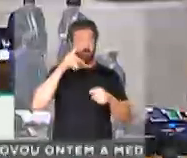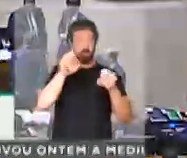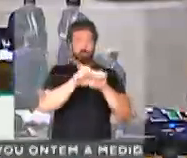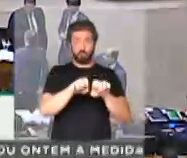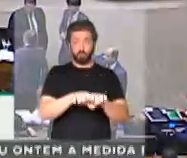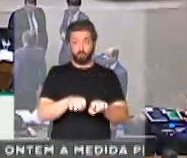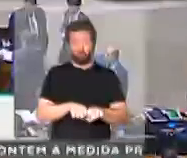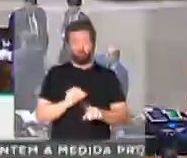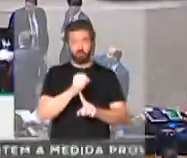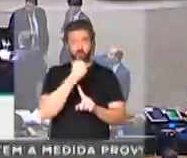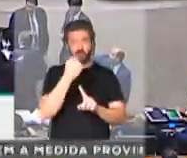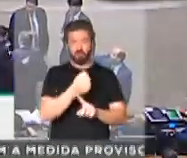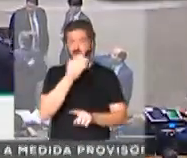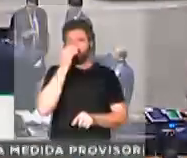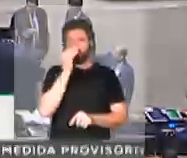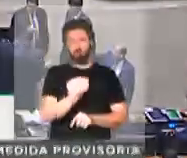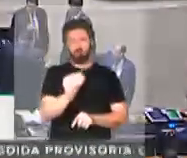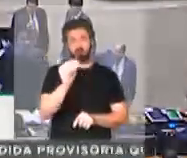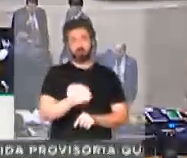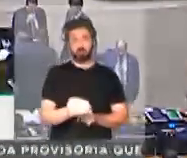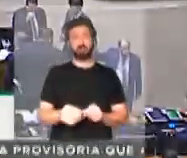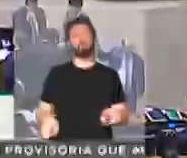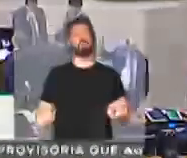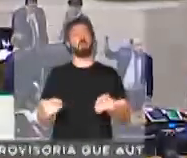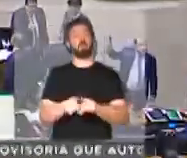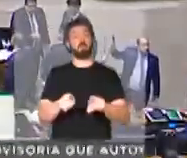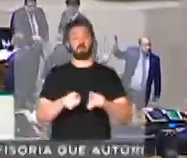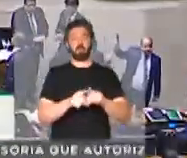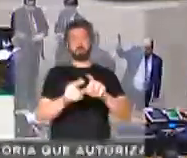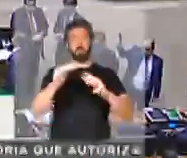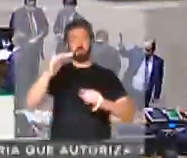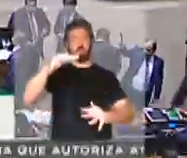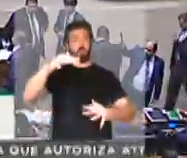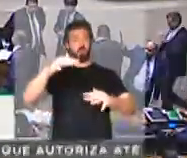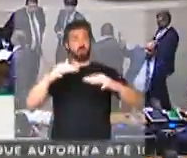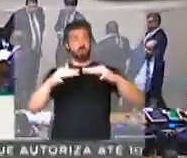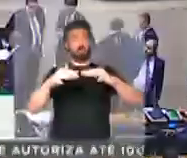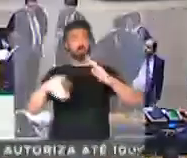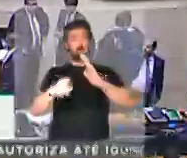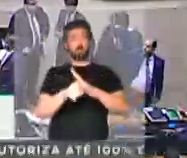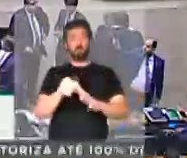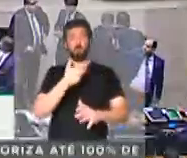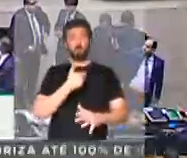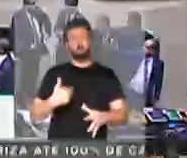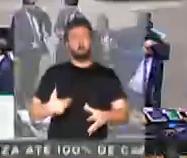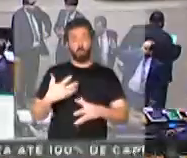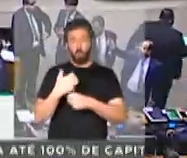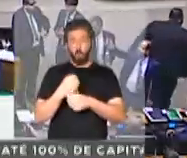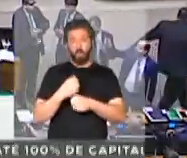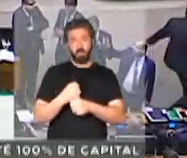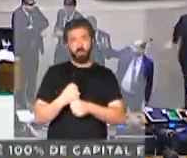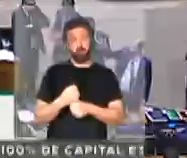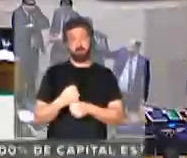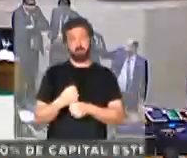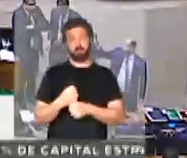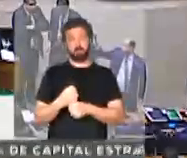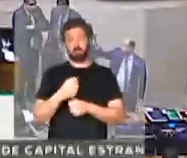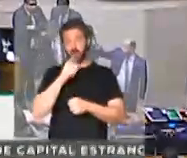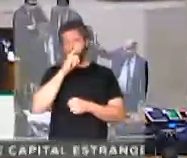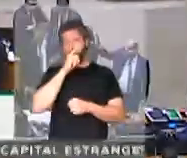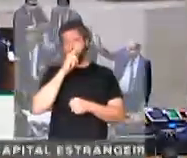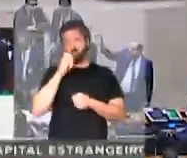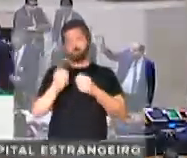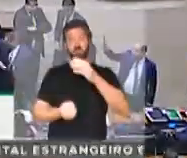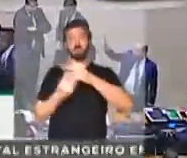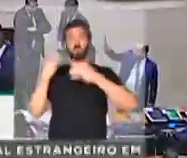infraestrutura social, inclusive pelo equilíbrio mesmo das contas públicas. Criou super